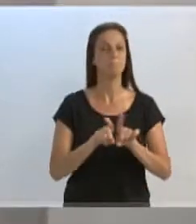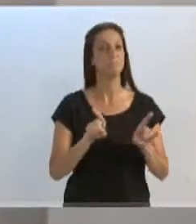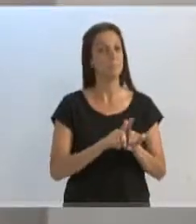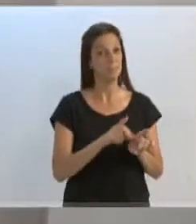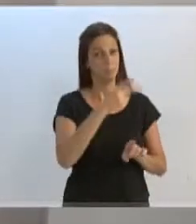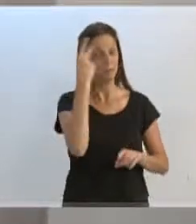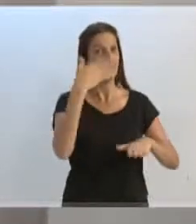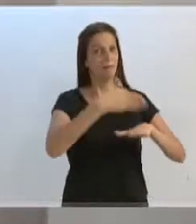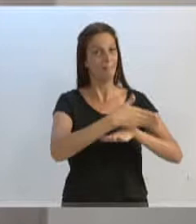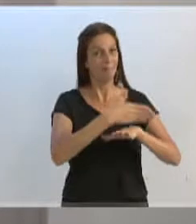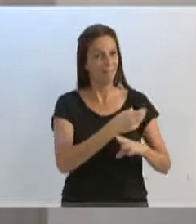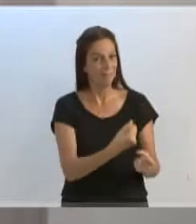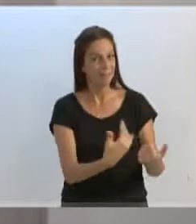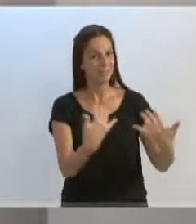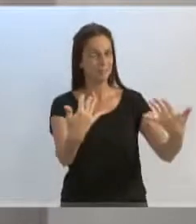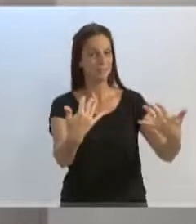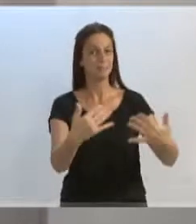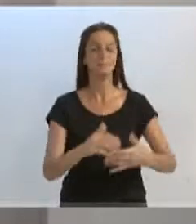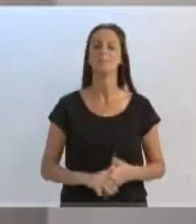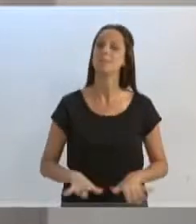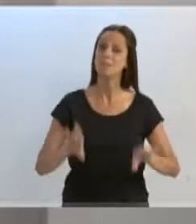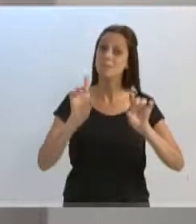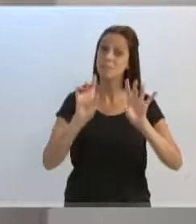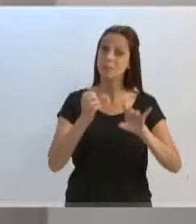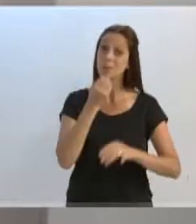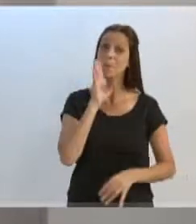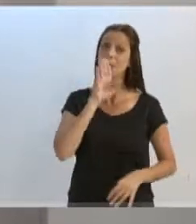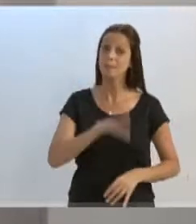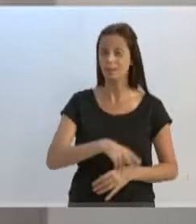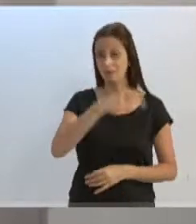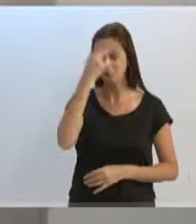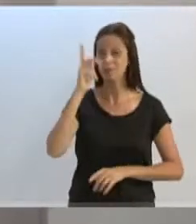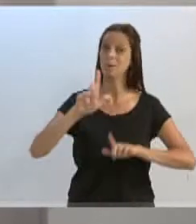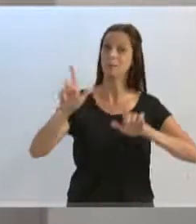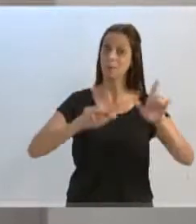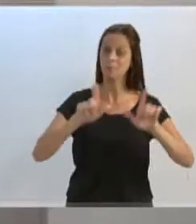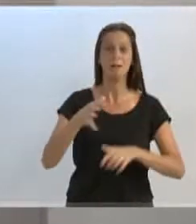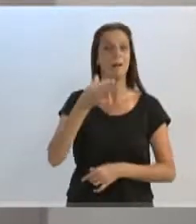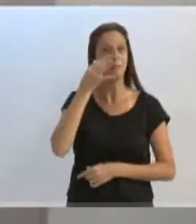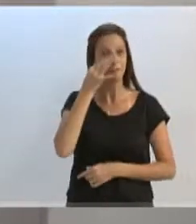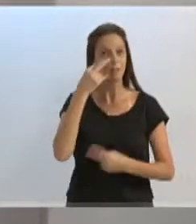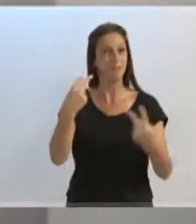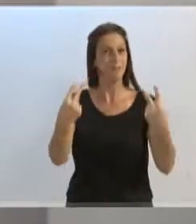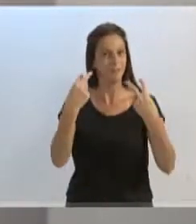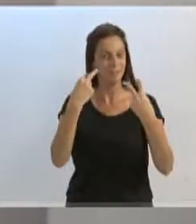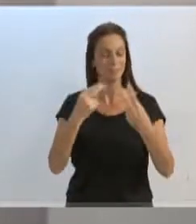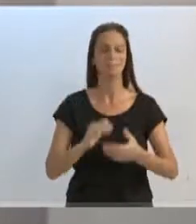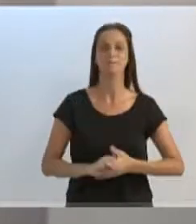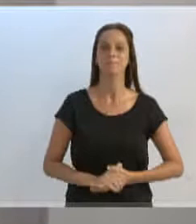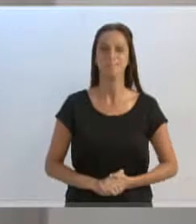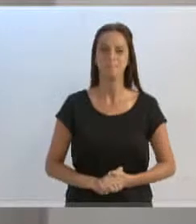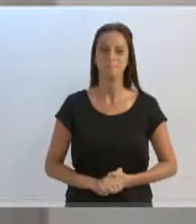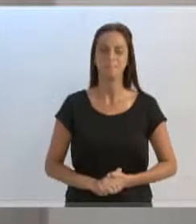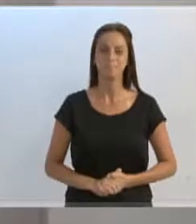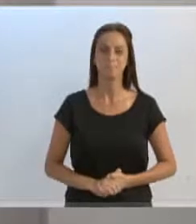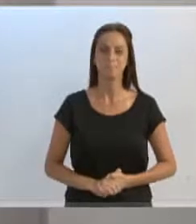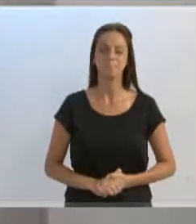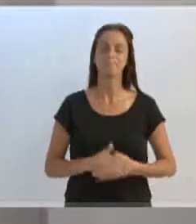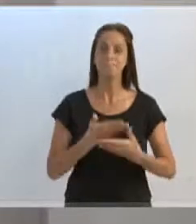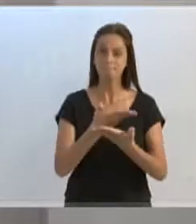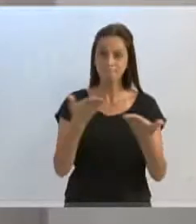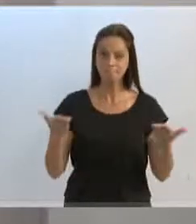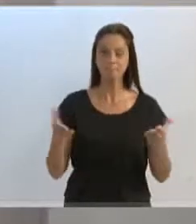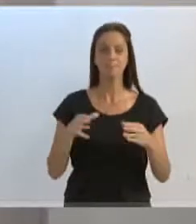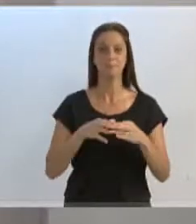também que nos acompanha nessa tarde. Um especial boa tarde também que nos acompanha ao vivo pela TV Legislativa. Senhores, eu